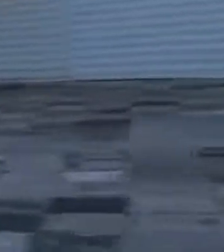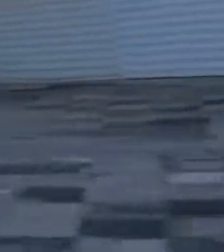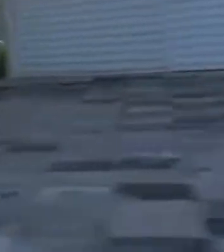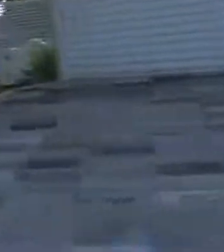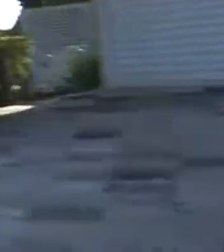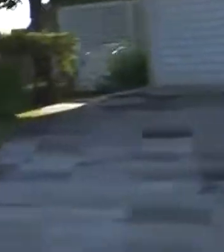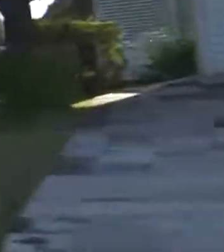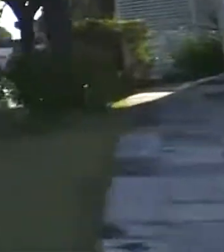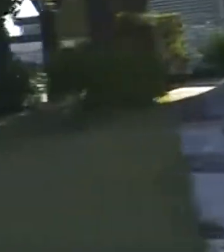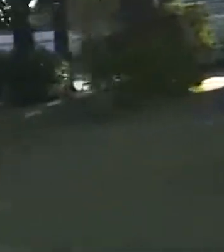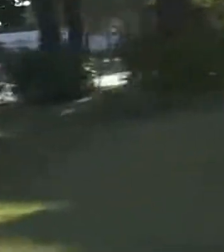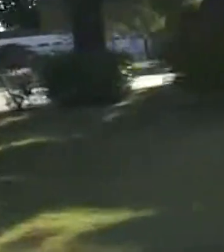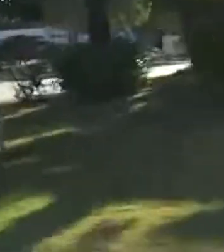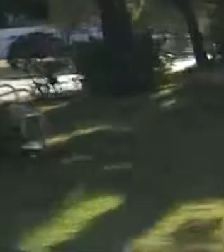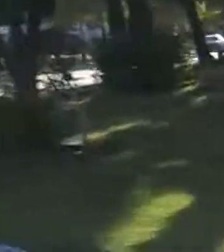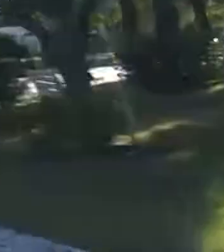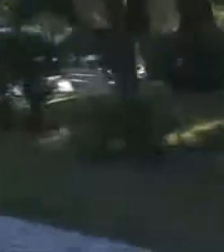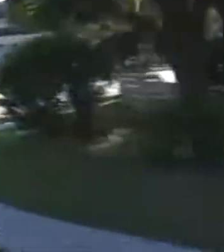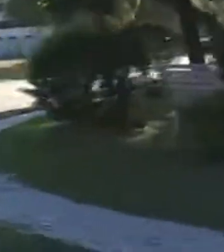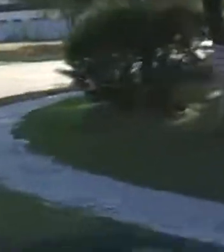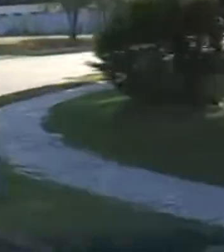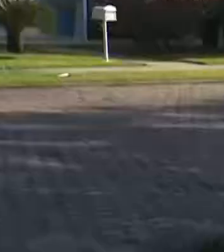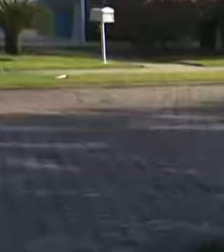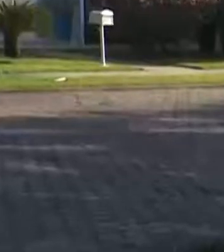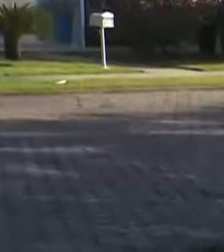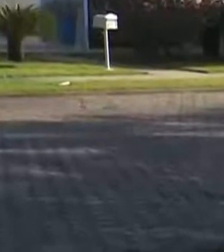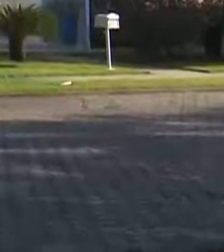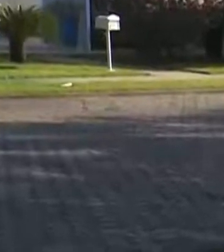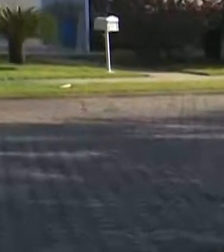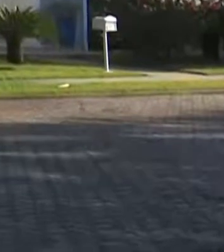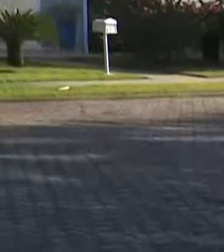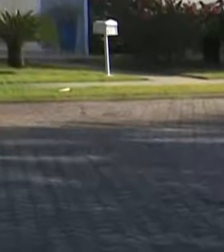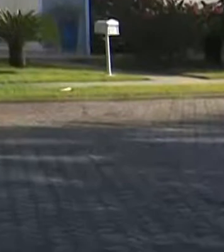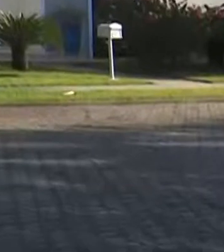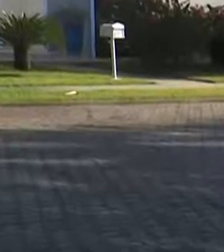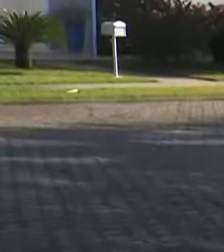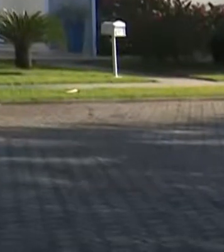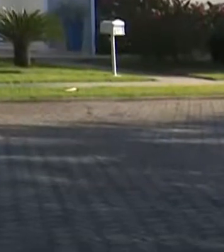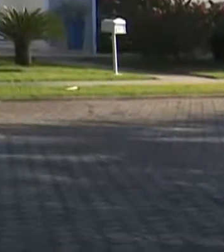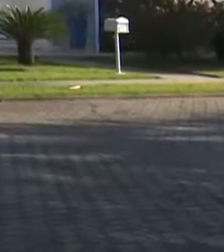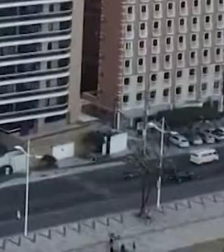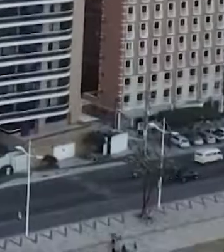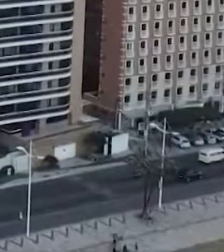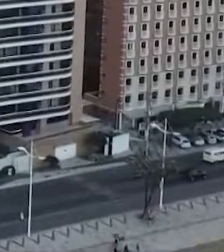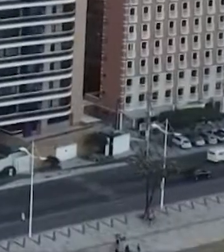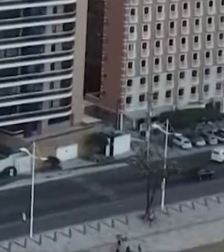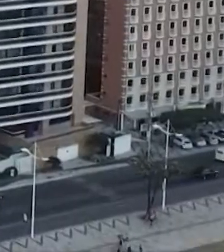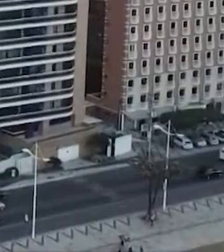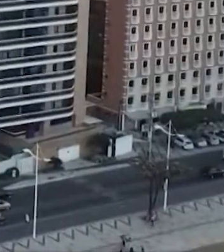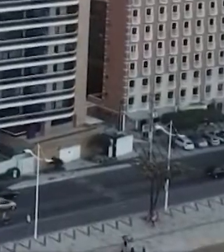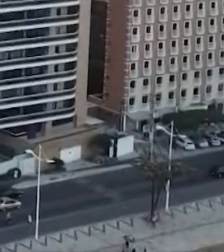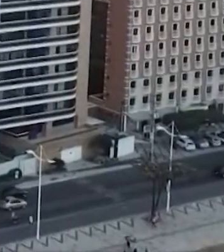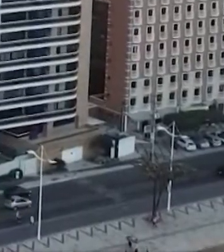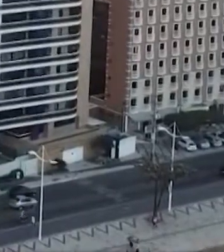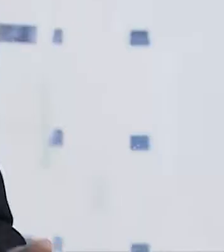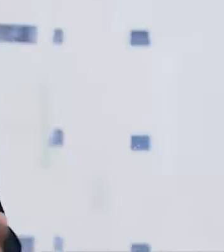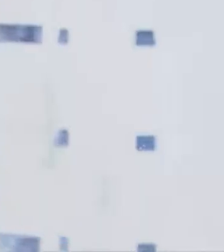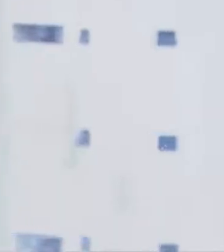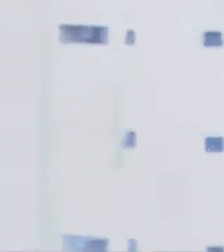dos brasileiros, grandes fortunas devem pagar mais impostos para financiar políticas sociais.